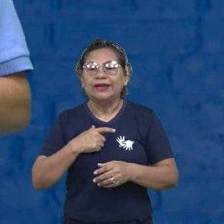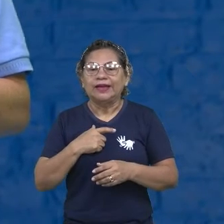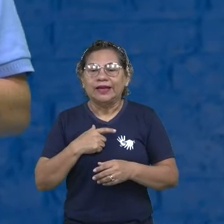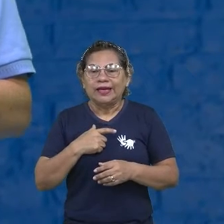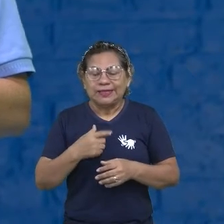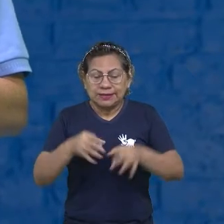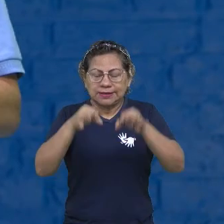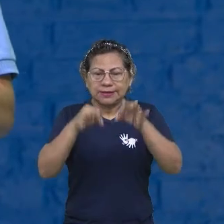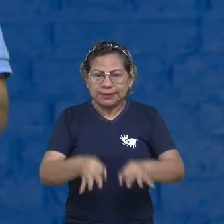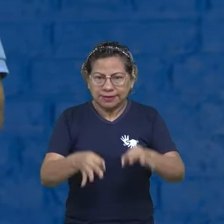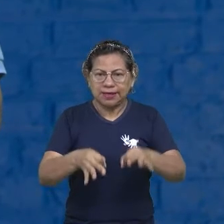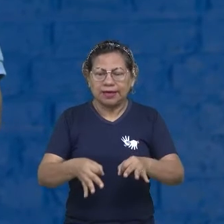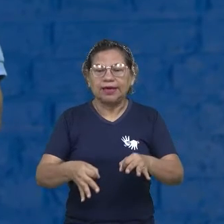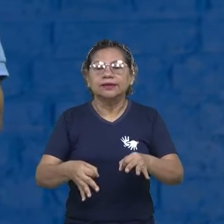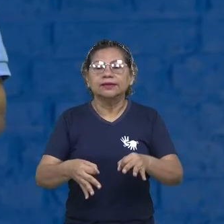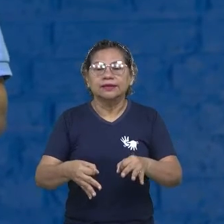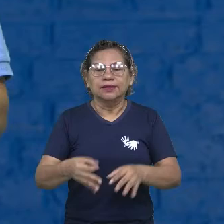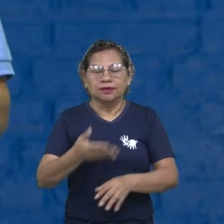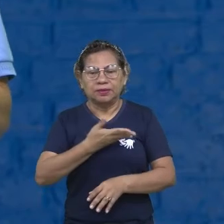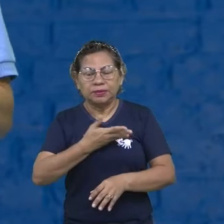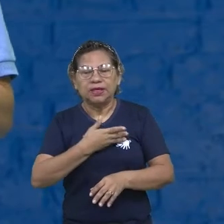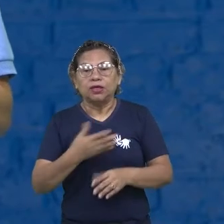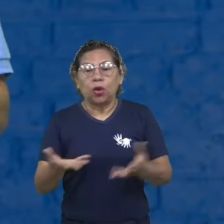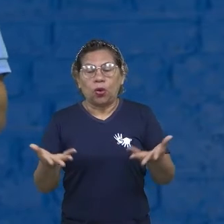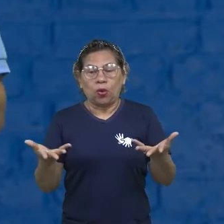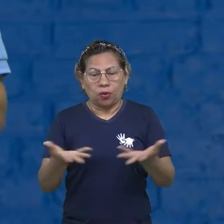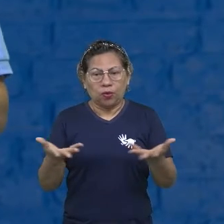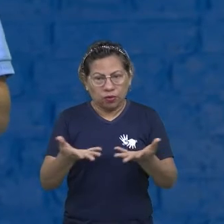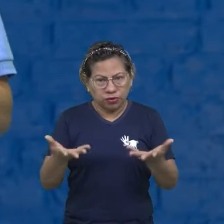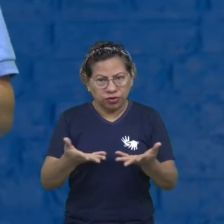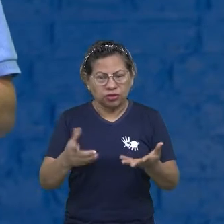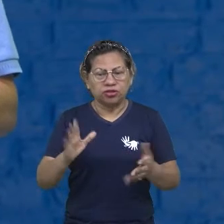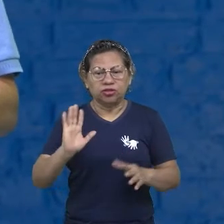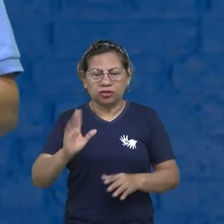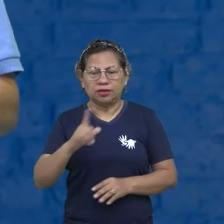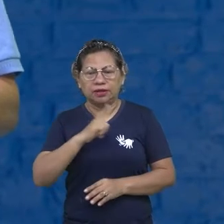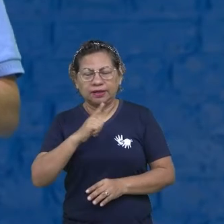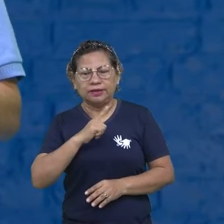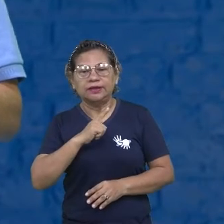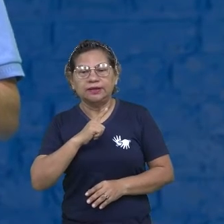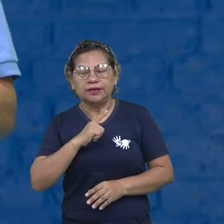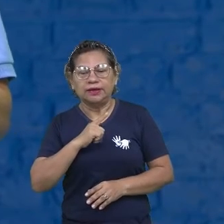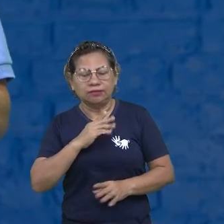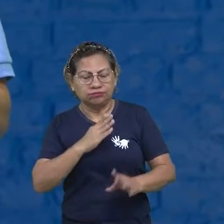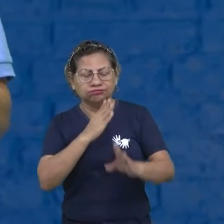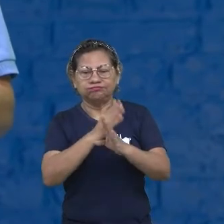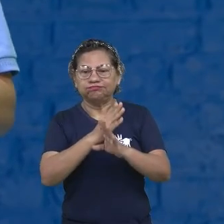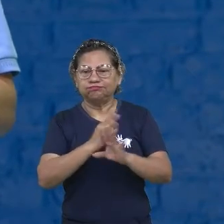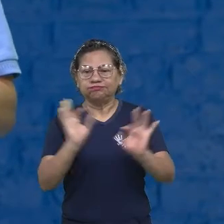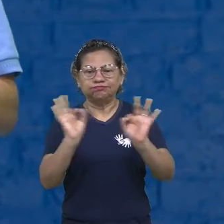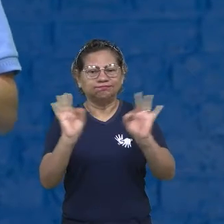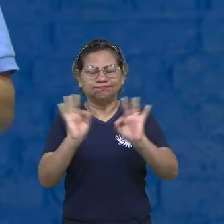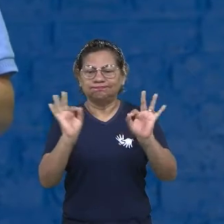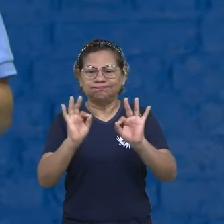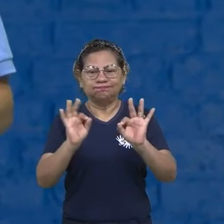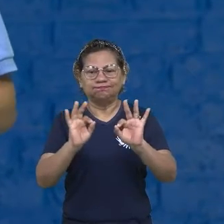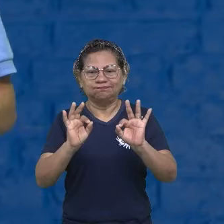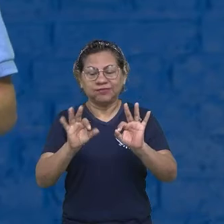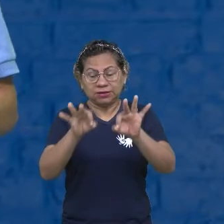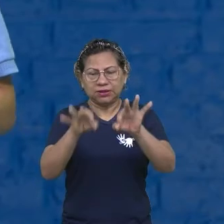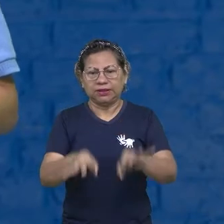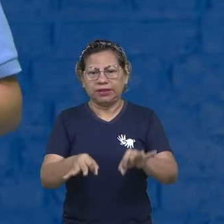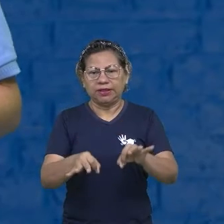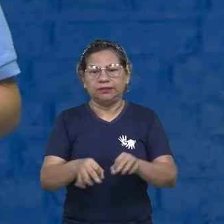As pessoas, às vezes, já entram numa relação, se não der certo. Não tem um pensamento futuro. Então, nós temos que